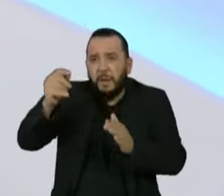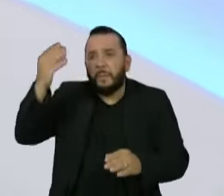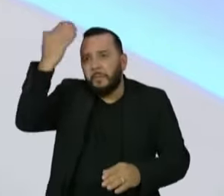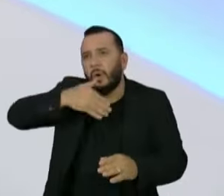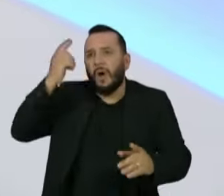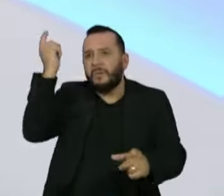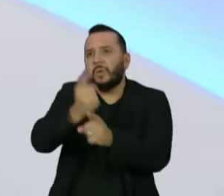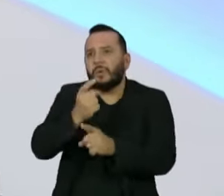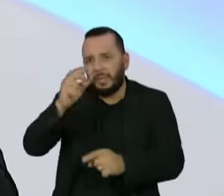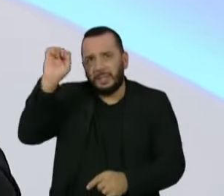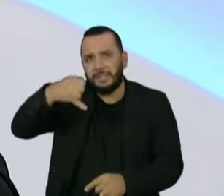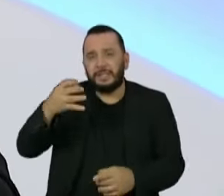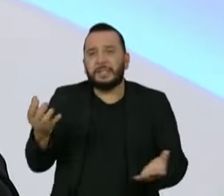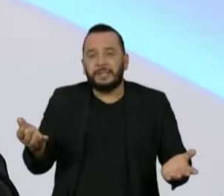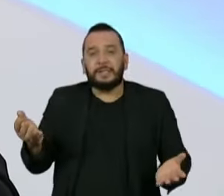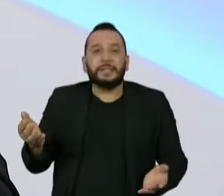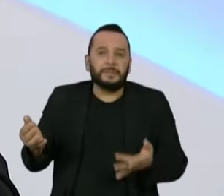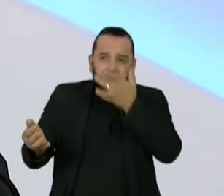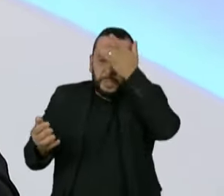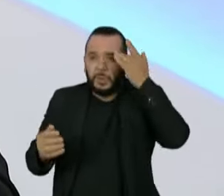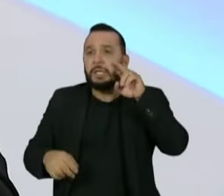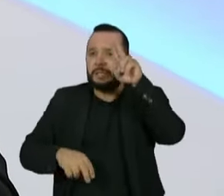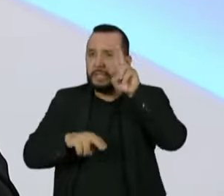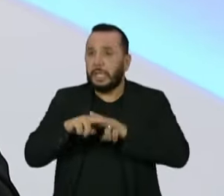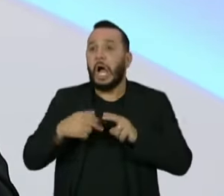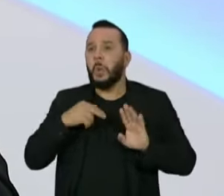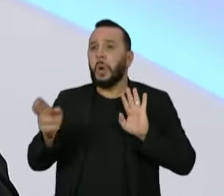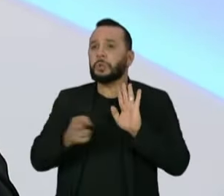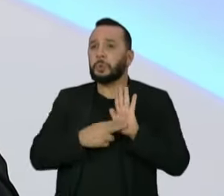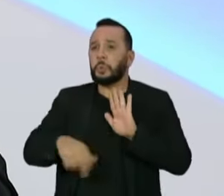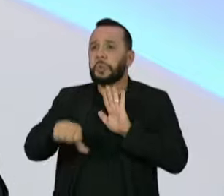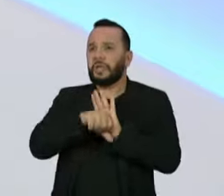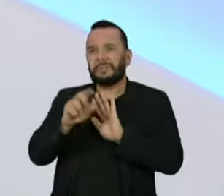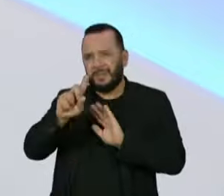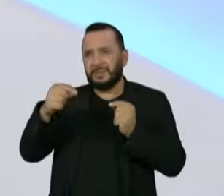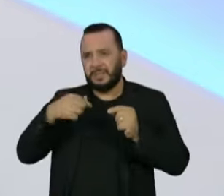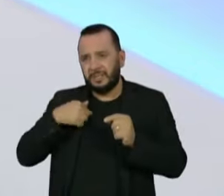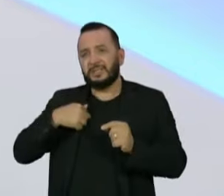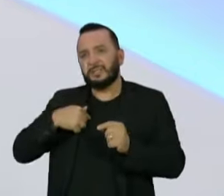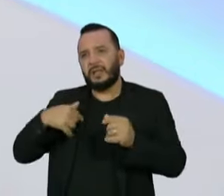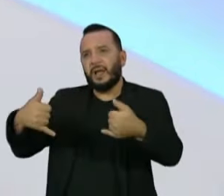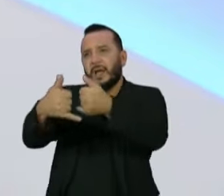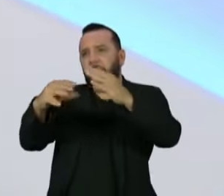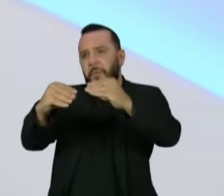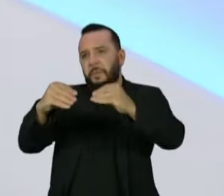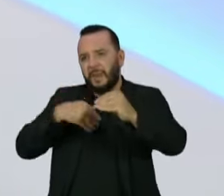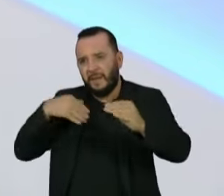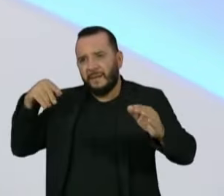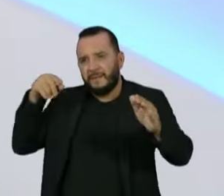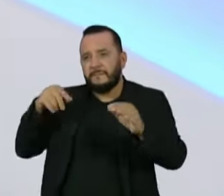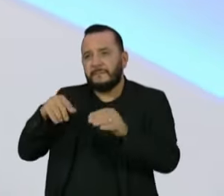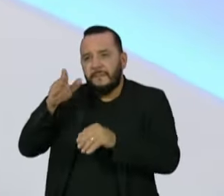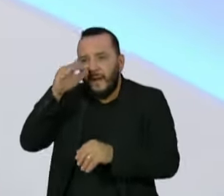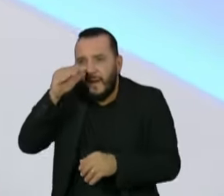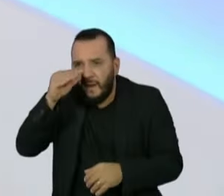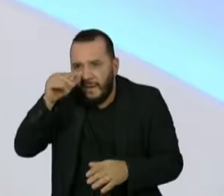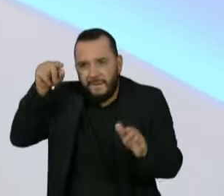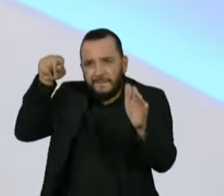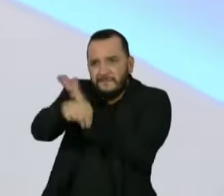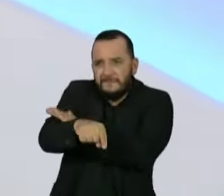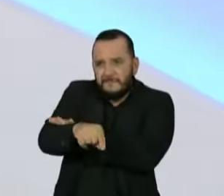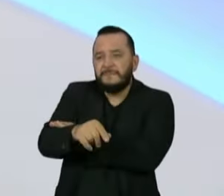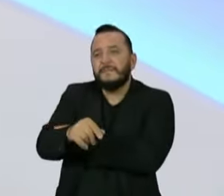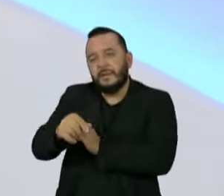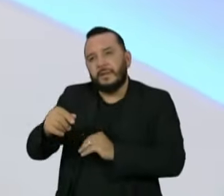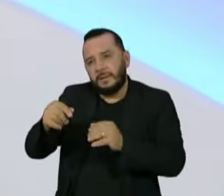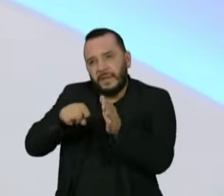cidadão sente naquela cadeira e confesse a prática dos crimes. não é razoável. Então, acredito que não, que foram bem motivados. E a questão do circo, aí